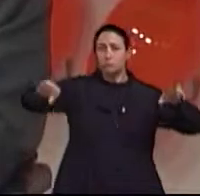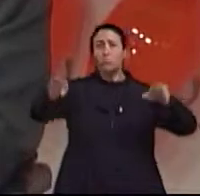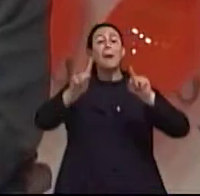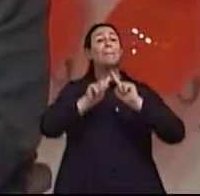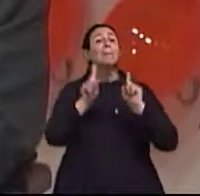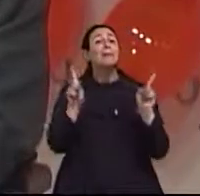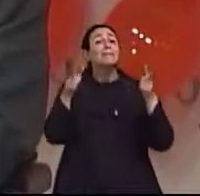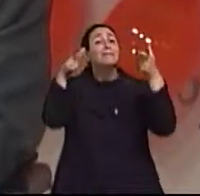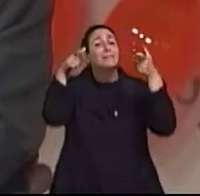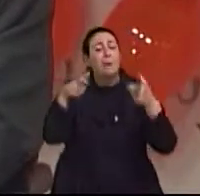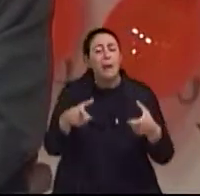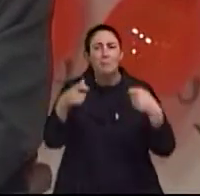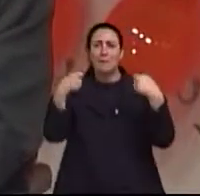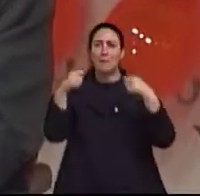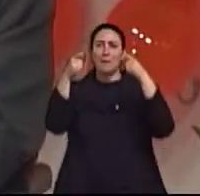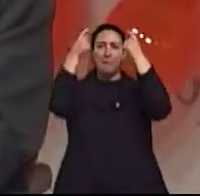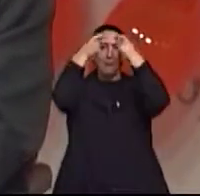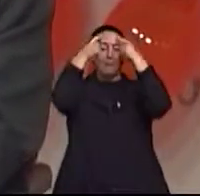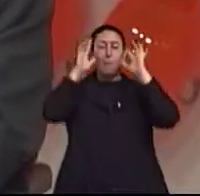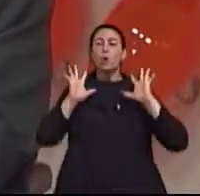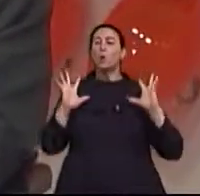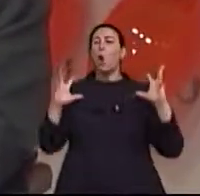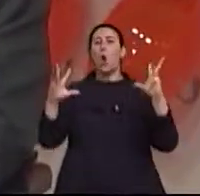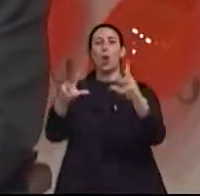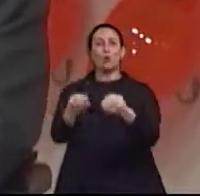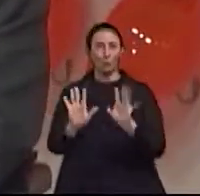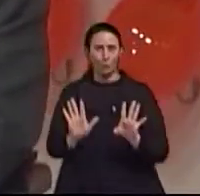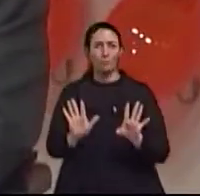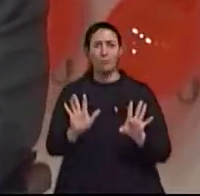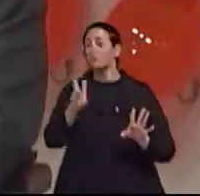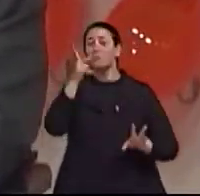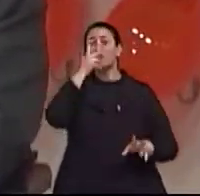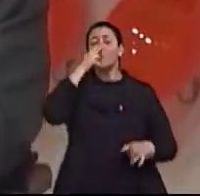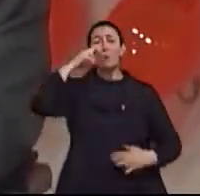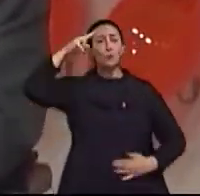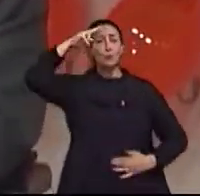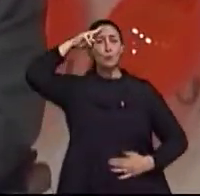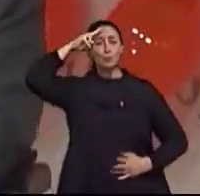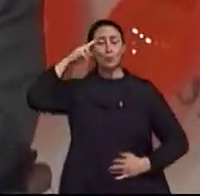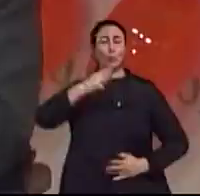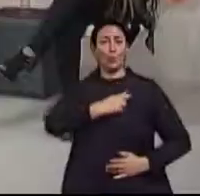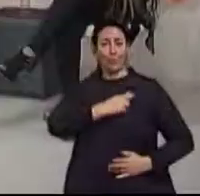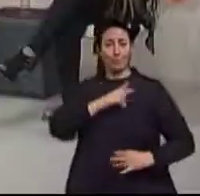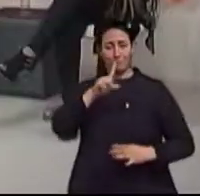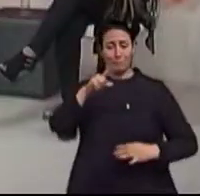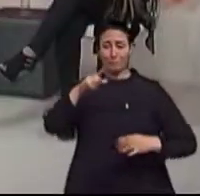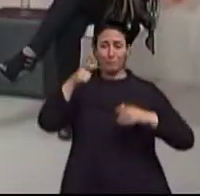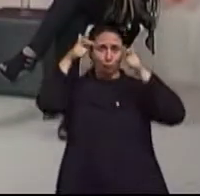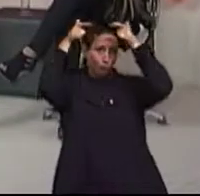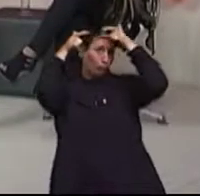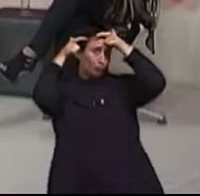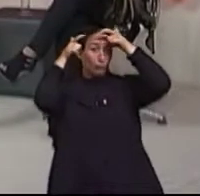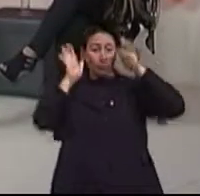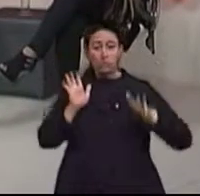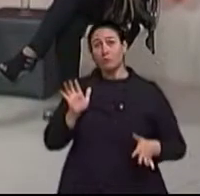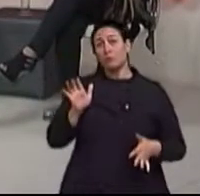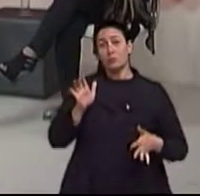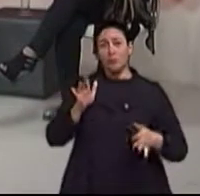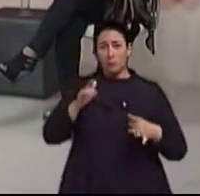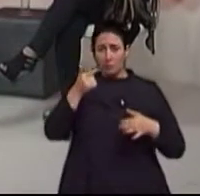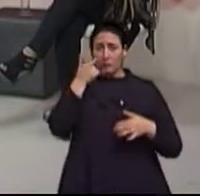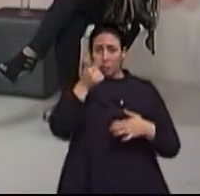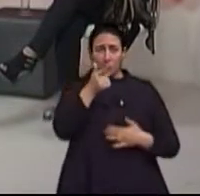considerando que a população é toda como se fosse um exército de escoteiros uniformizados, tudo direitinho, igualzinho, não considerando essa